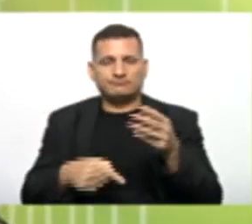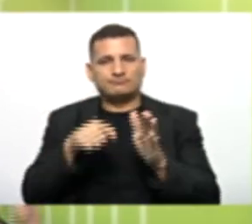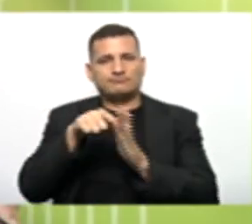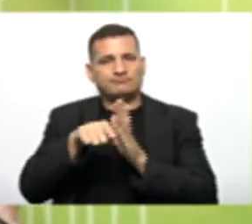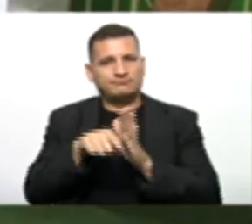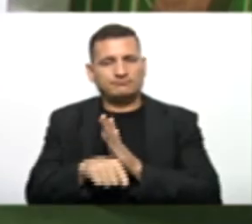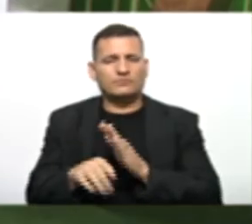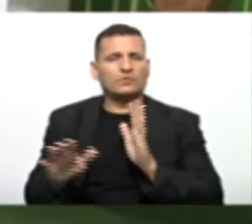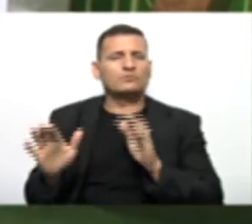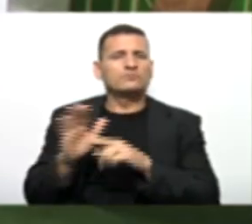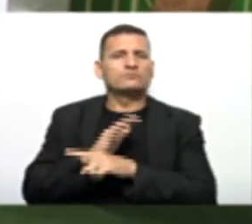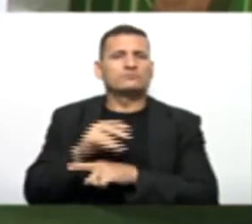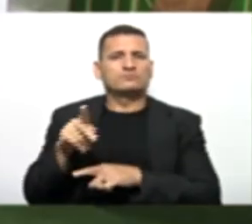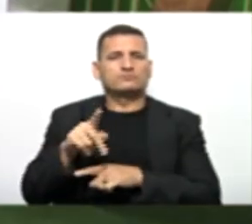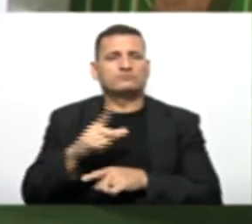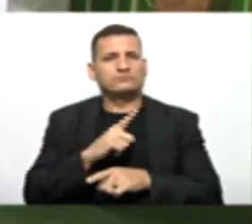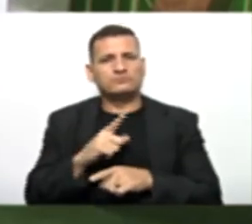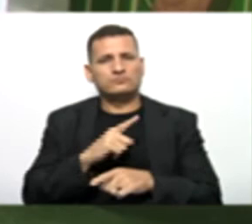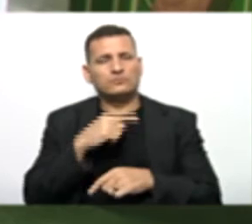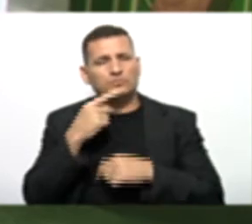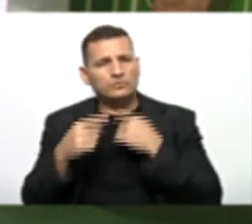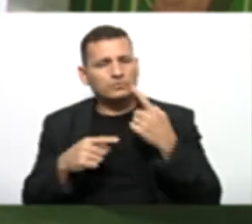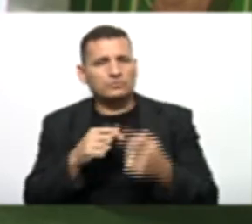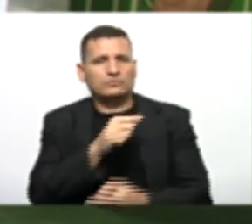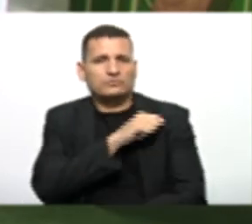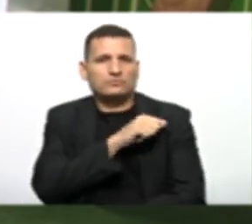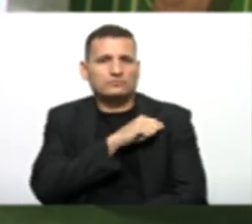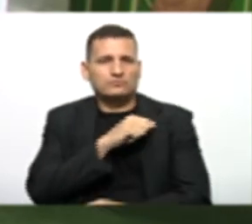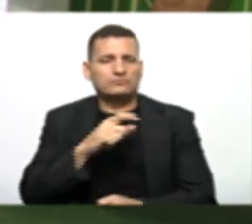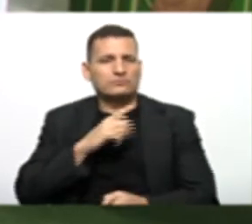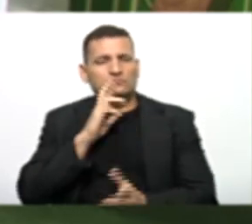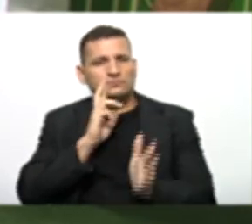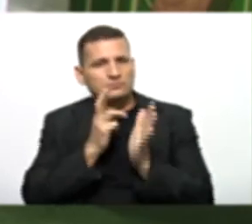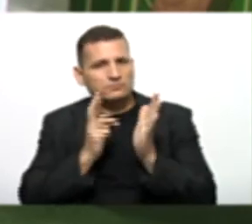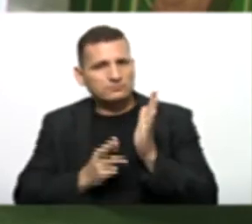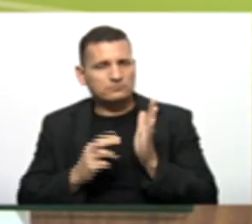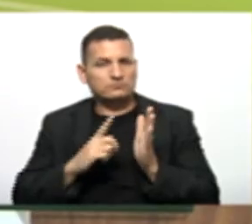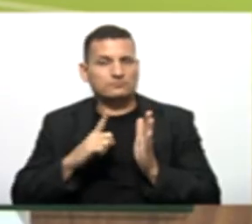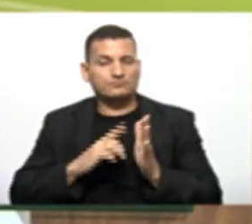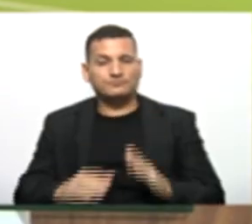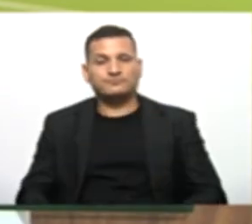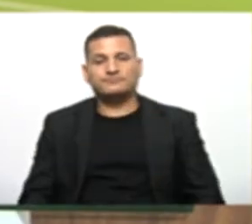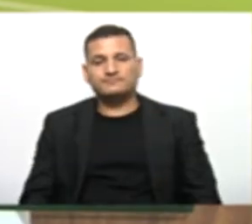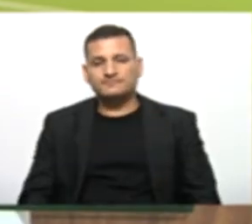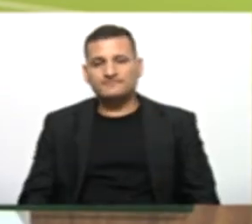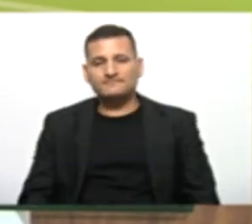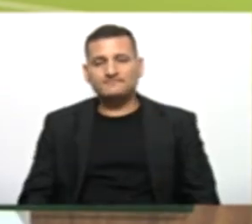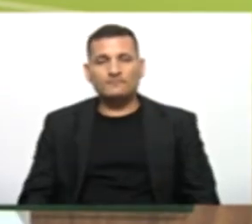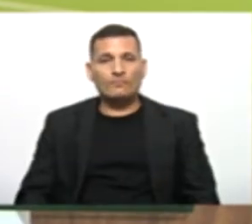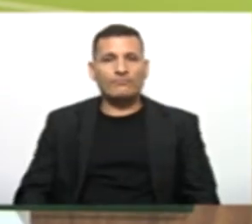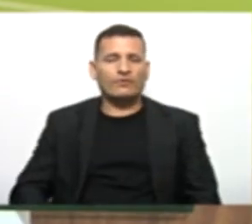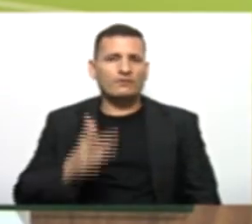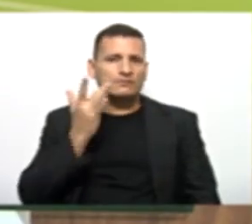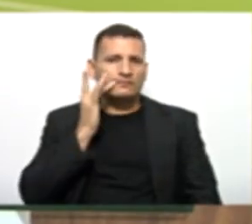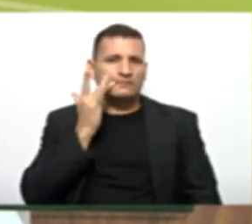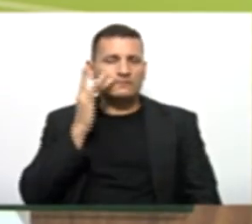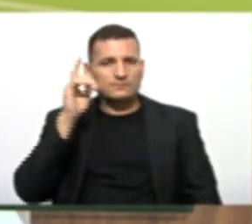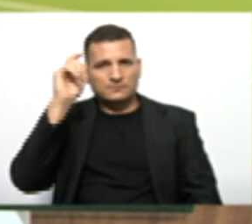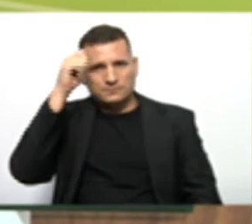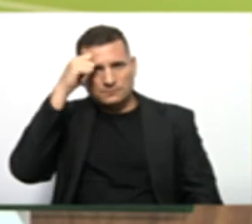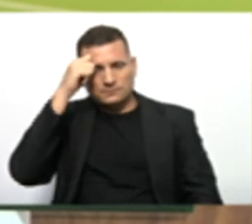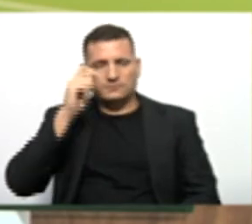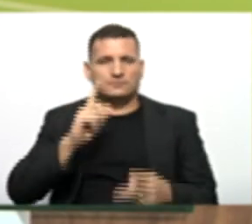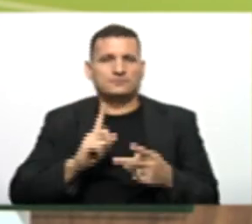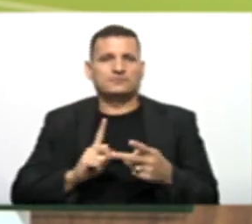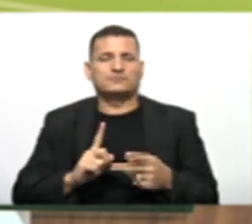Jordano Mandaram muitas resoluções Aí para a gente? Mandaram Pessoal de Deixa eu ver aqui De Ouro Preto Buritis Do